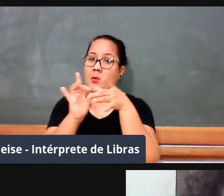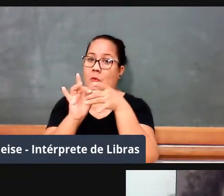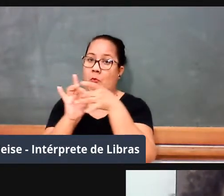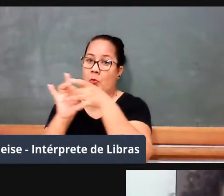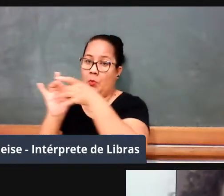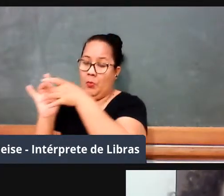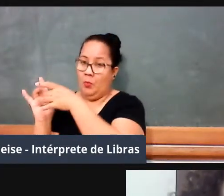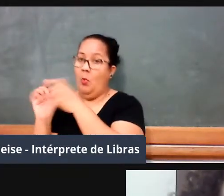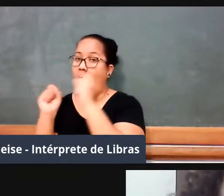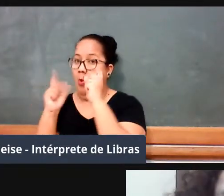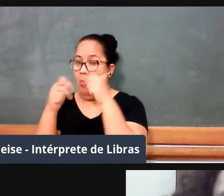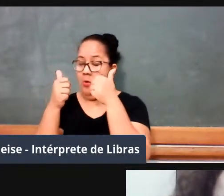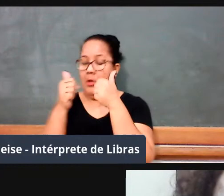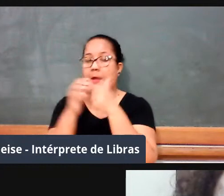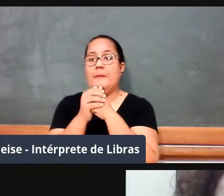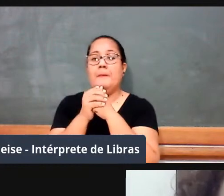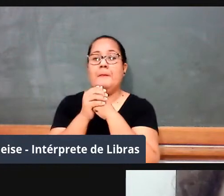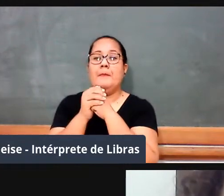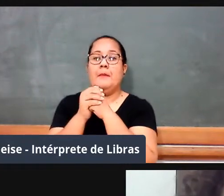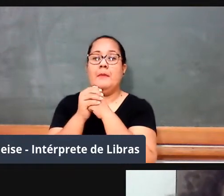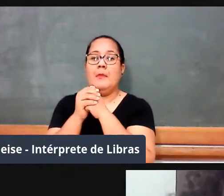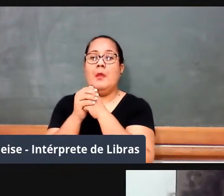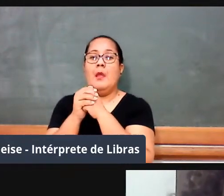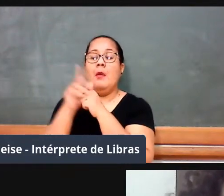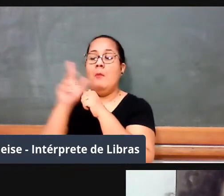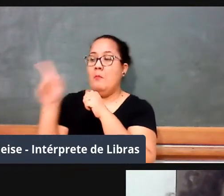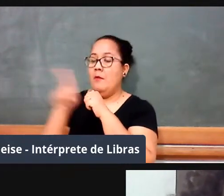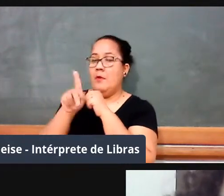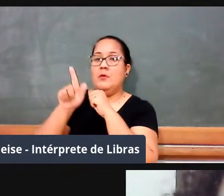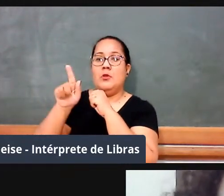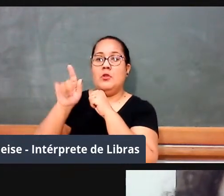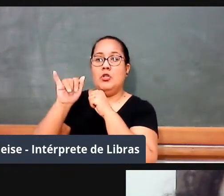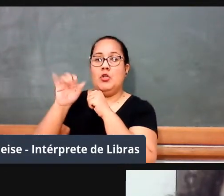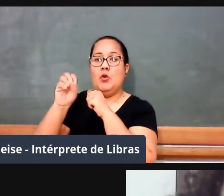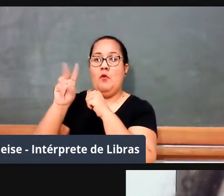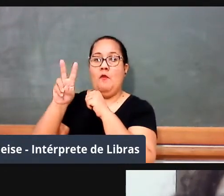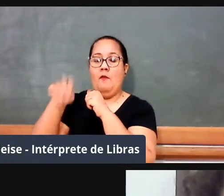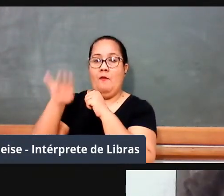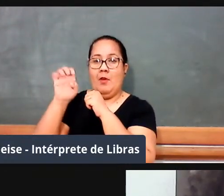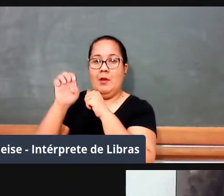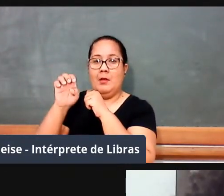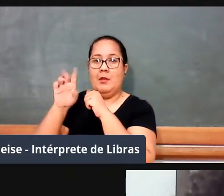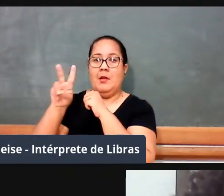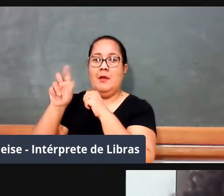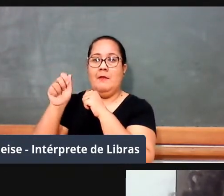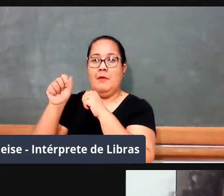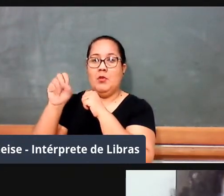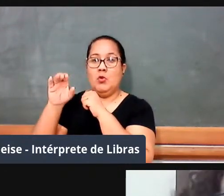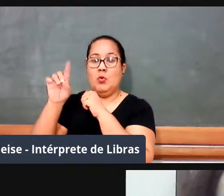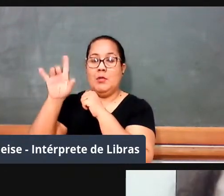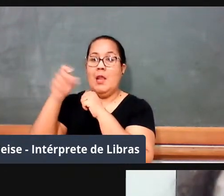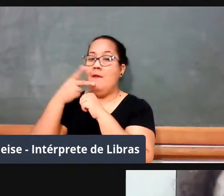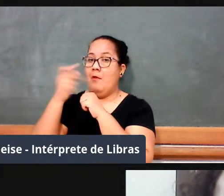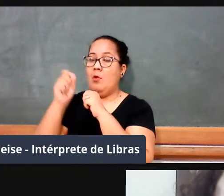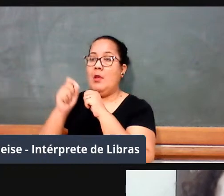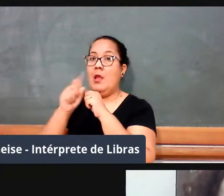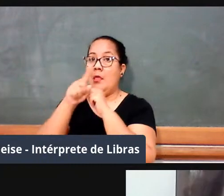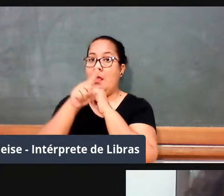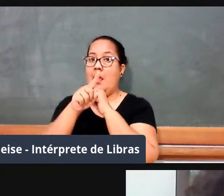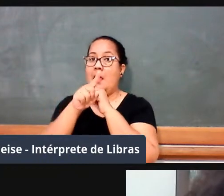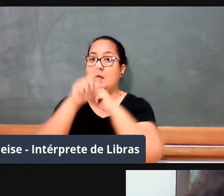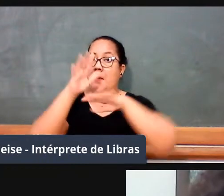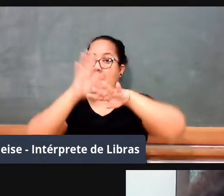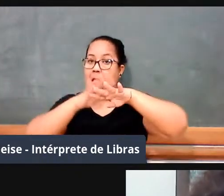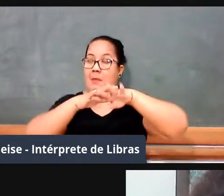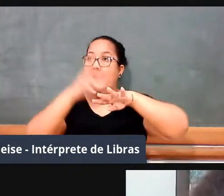perguntas, o professor Giovanni Vasconcelos coloca, assim, um histórico da matemática brasileira se confundindo